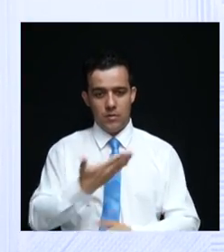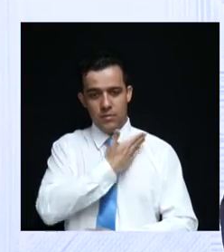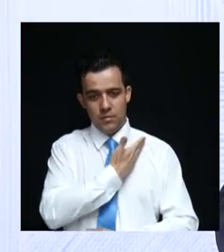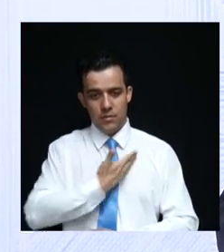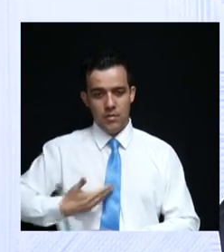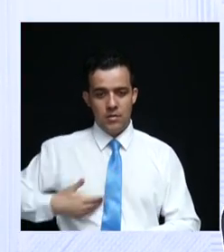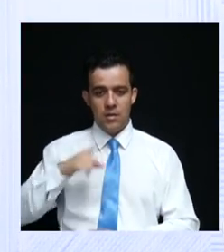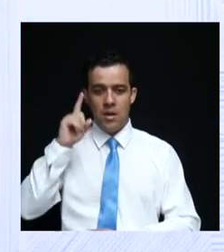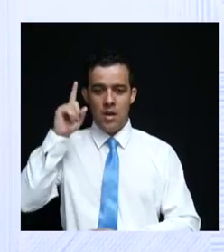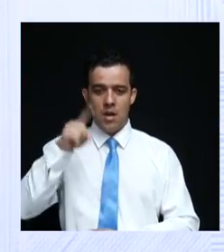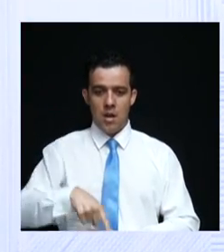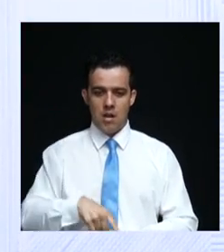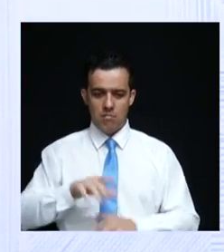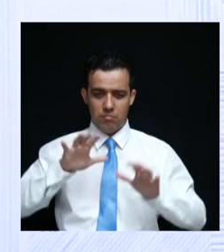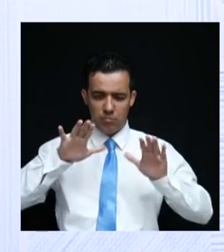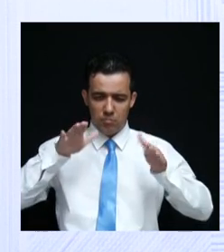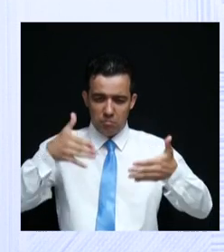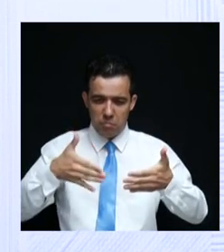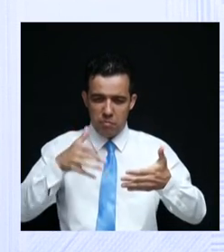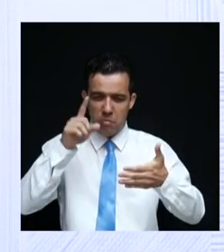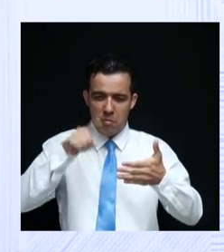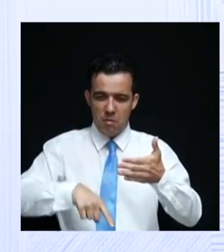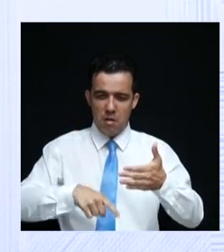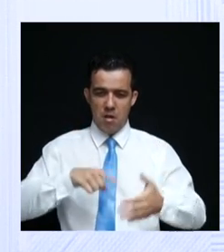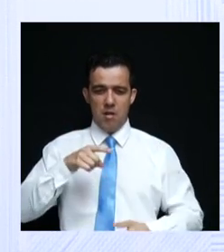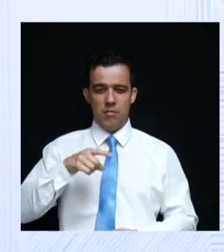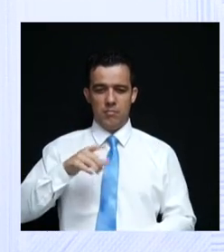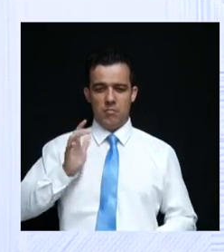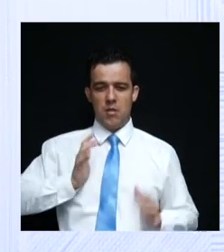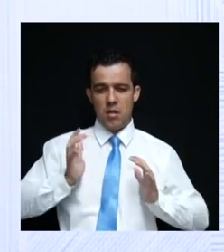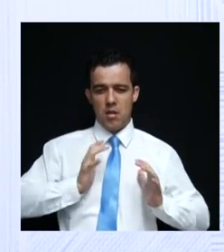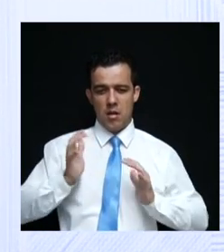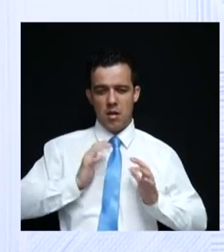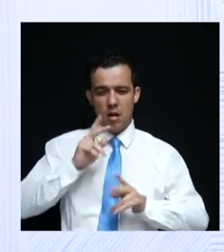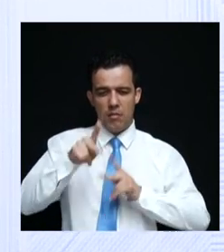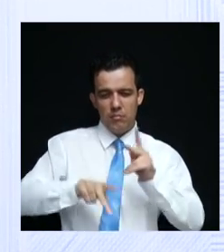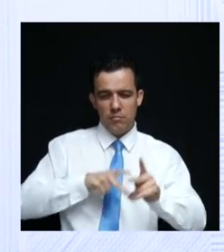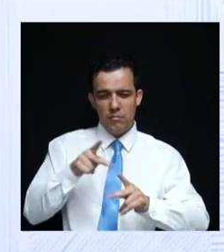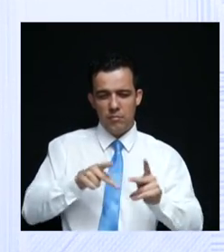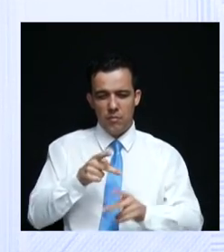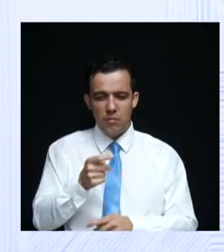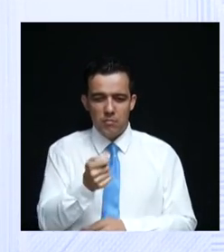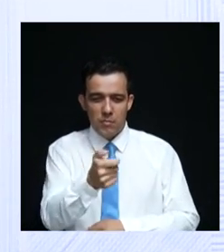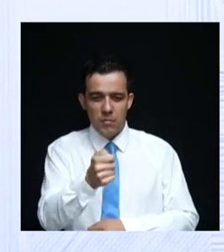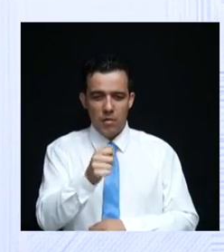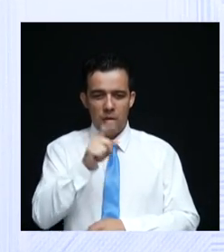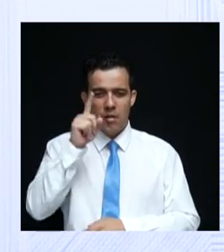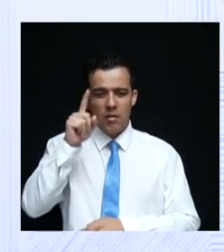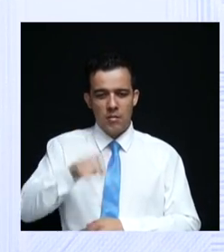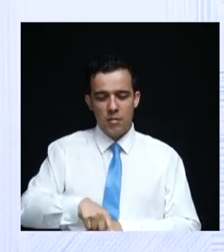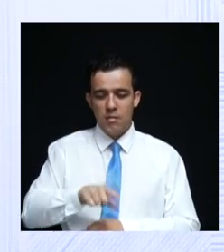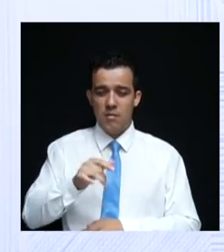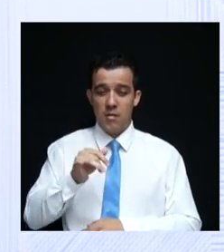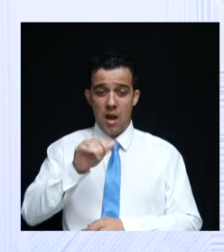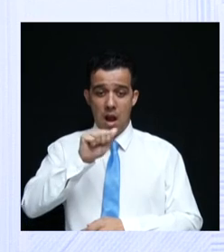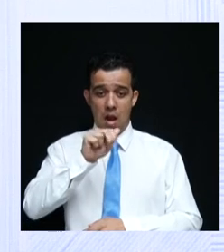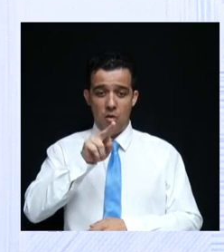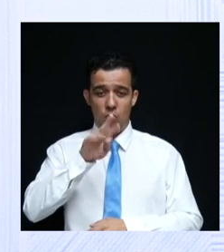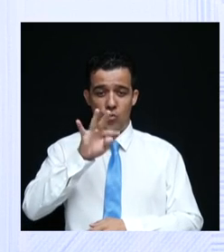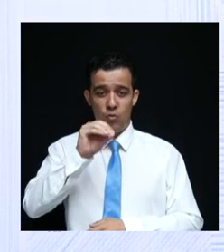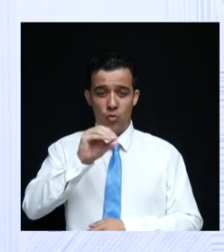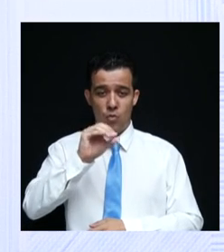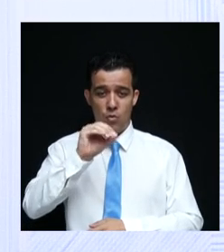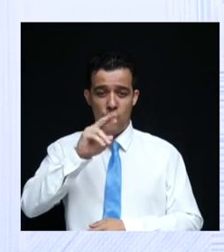Goiás é a concentração de riqueza, nas mãos de poucos, em detrimento da grande maioria. Alto Horizonte, por exemplo, é um exemplo.